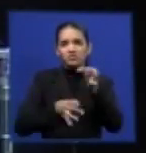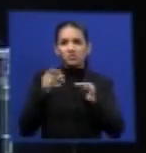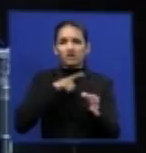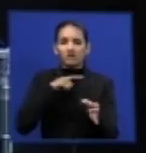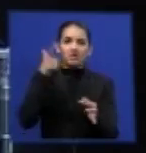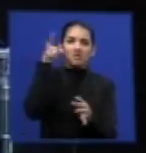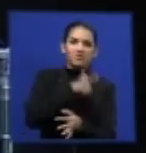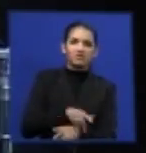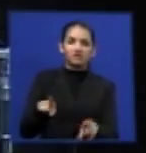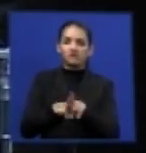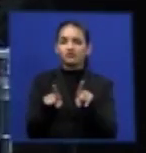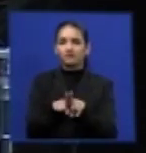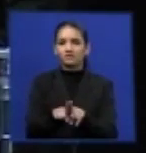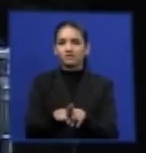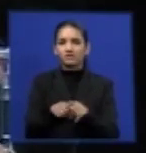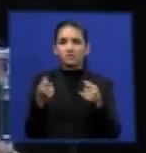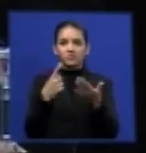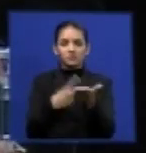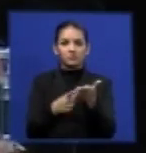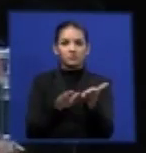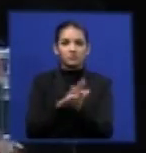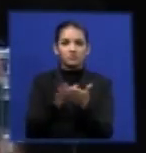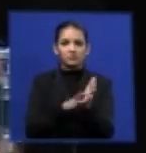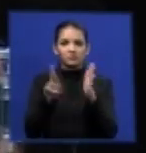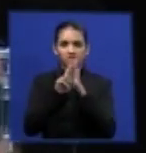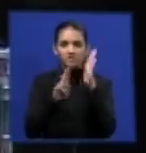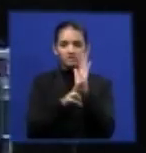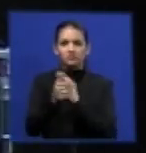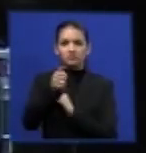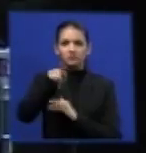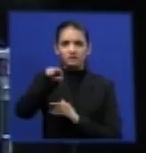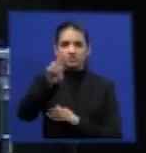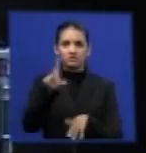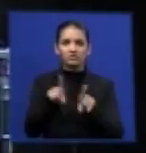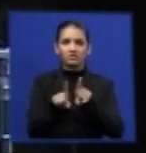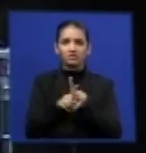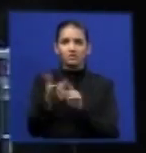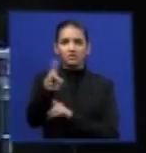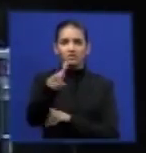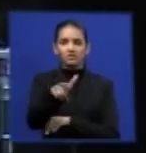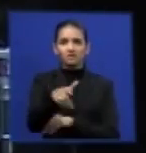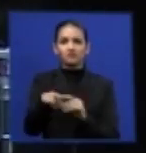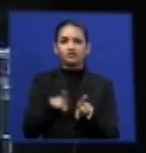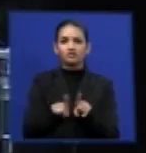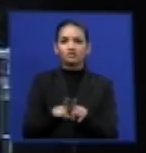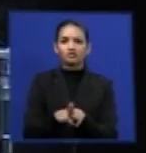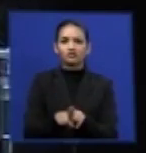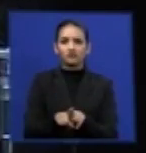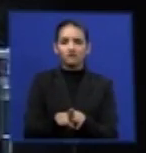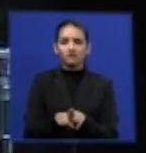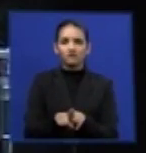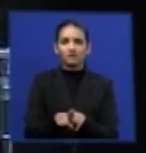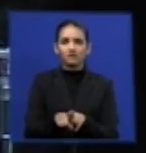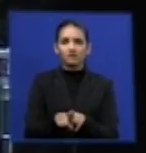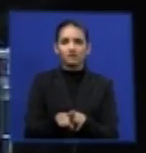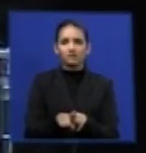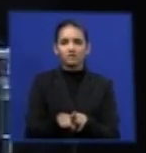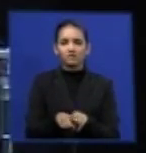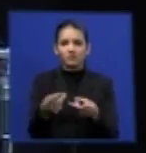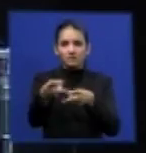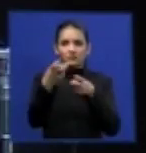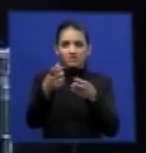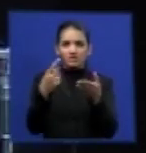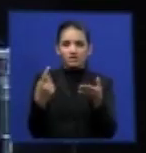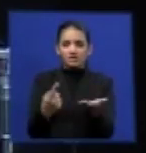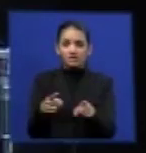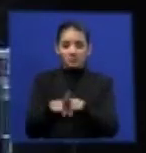AGU, não inclui essa decisão entre aquelas objetos de verificação judicial? Isso não